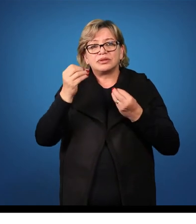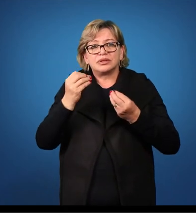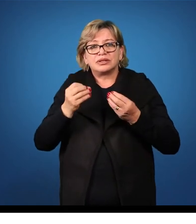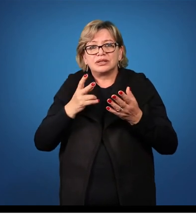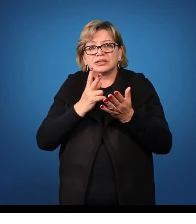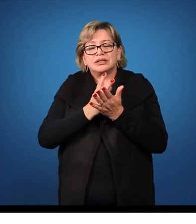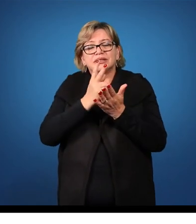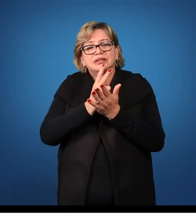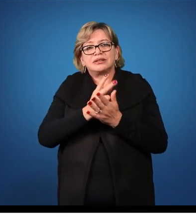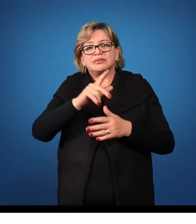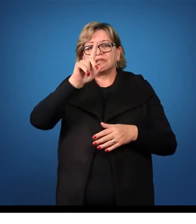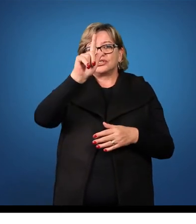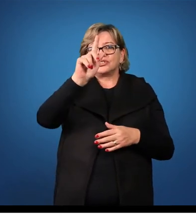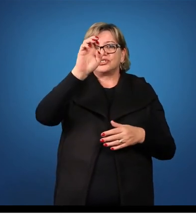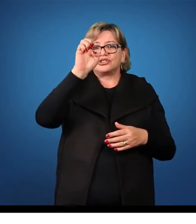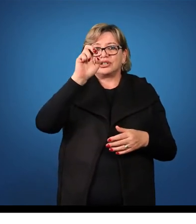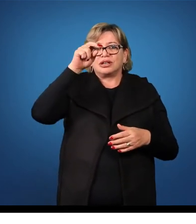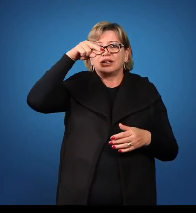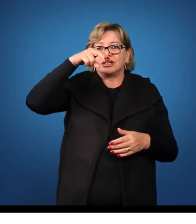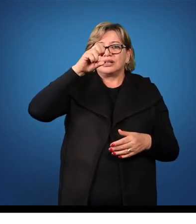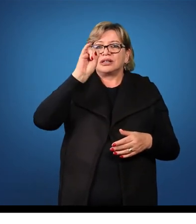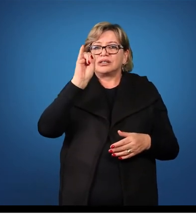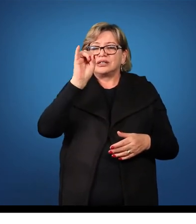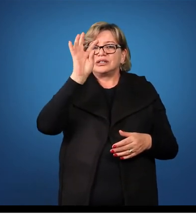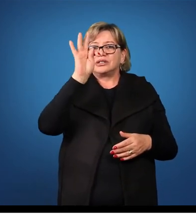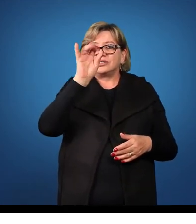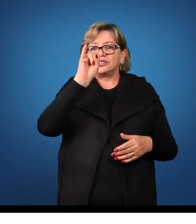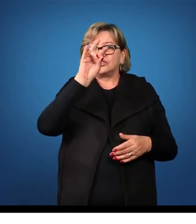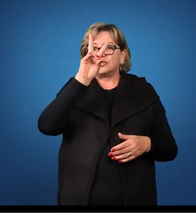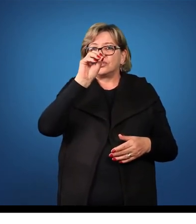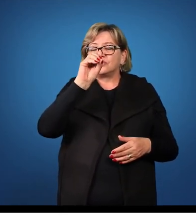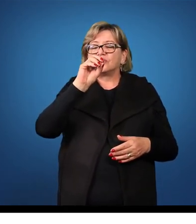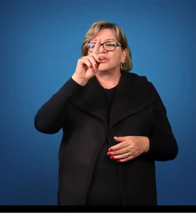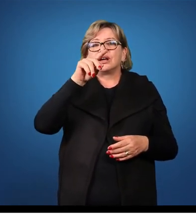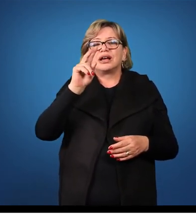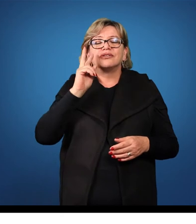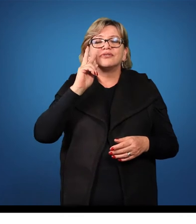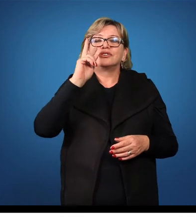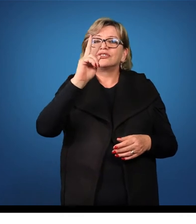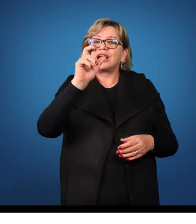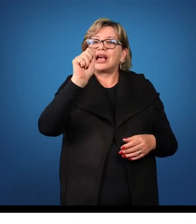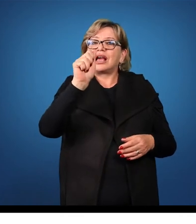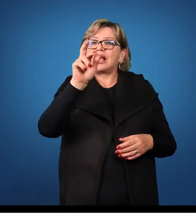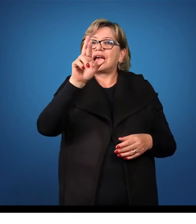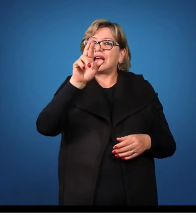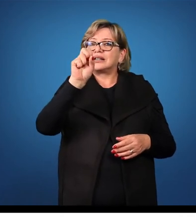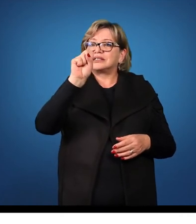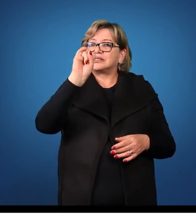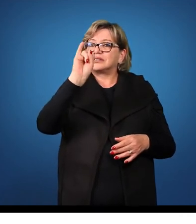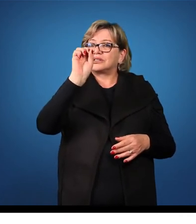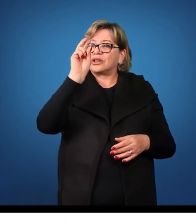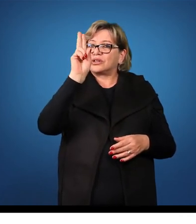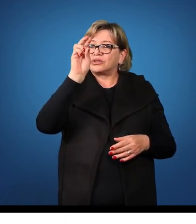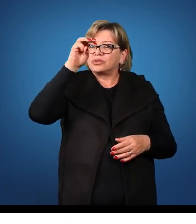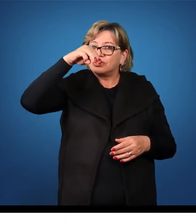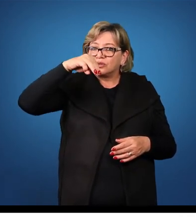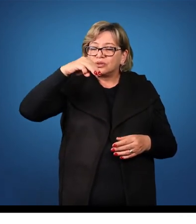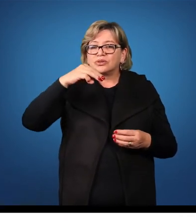ARCIUM. E então, ó, genitivo plural, em vez de